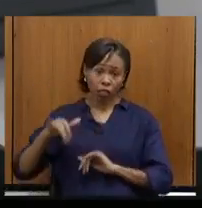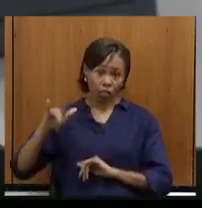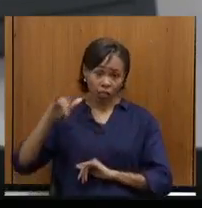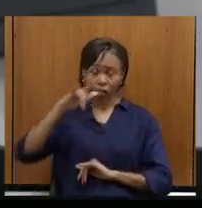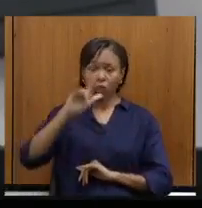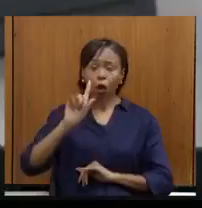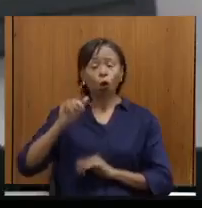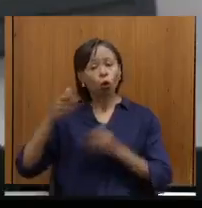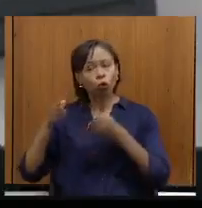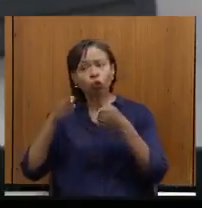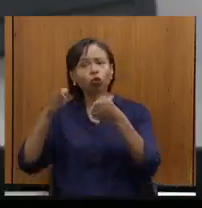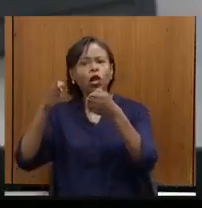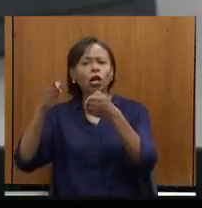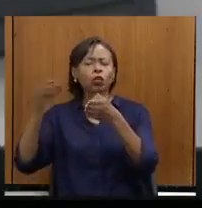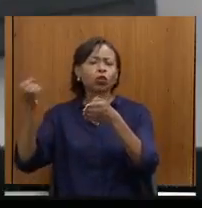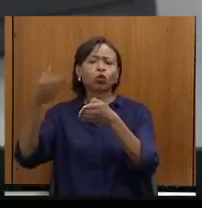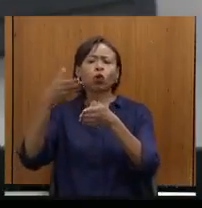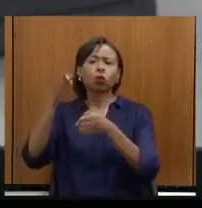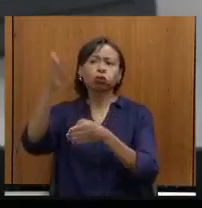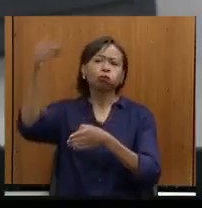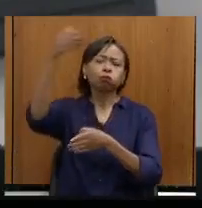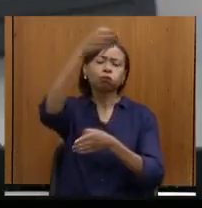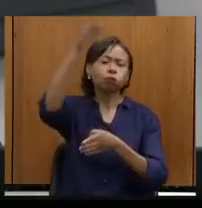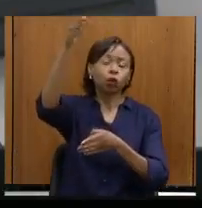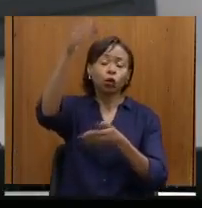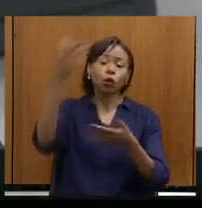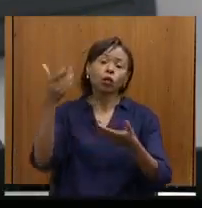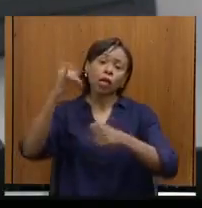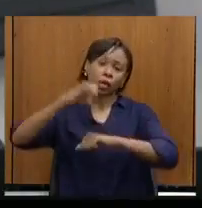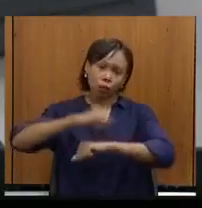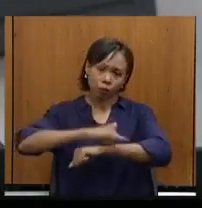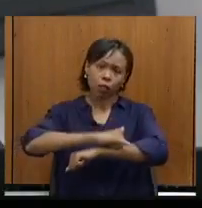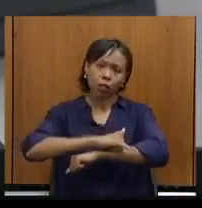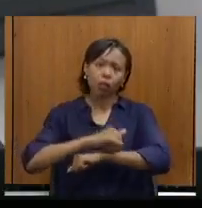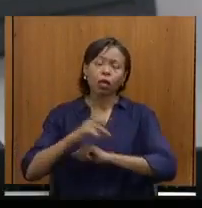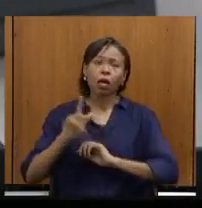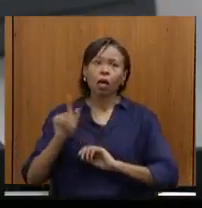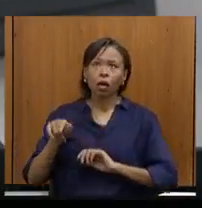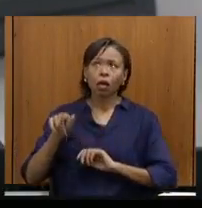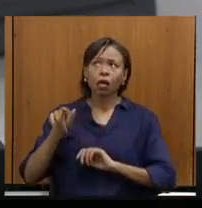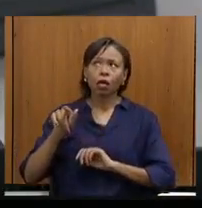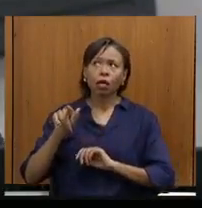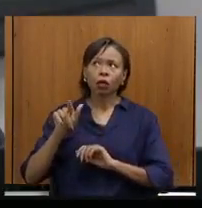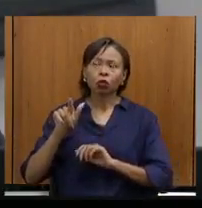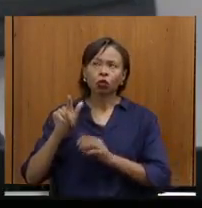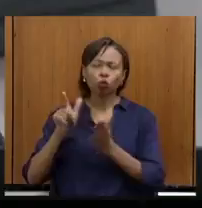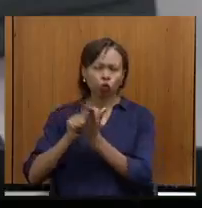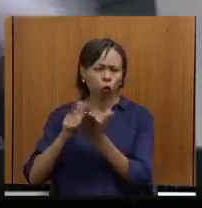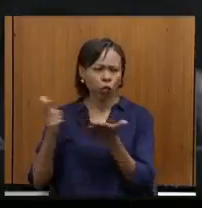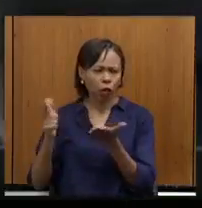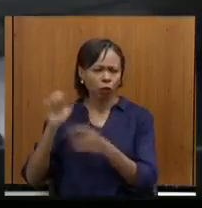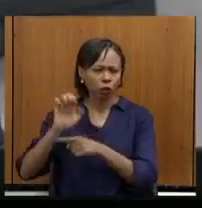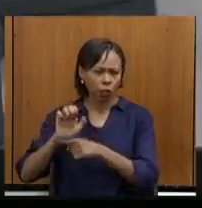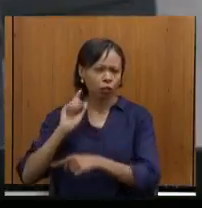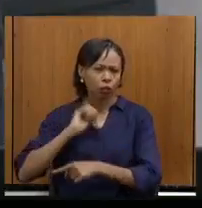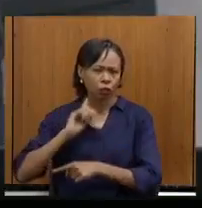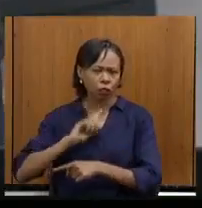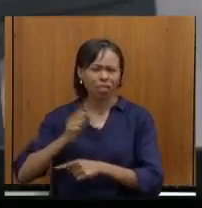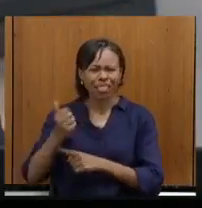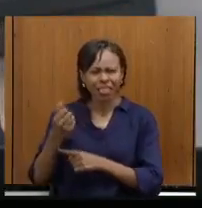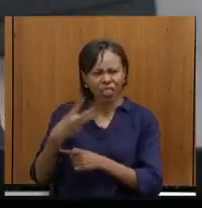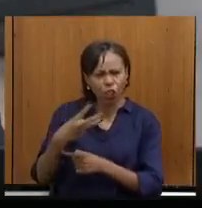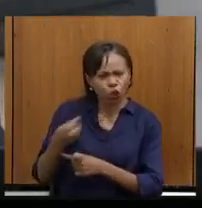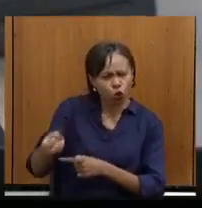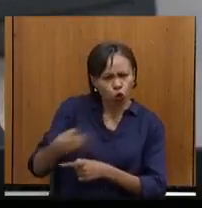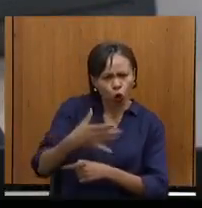rotas, novos destinos, junto das companhias aéreas. Isso vem da fonte, é o jornal Estado de Minas. São 13 novos voos que o senhor falou.